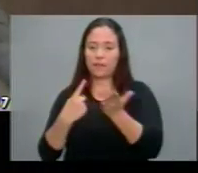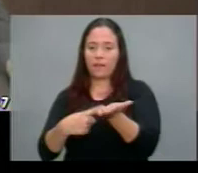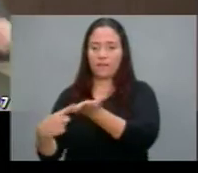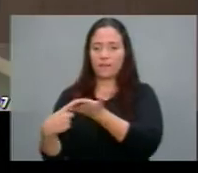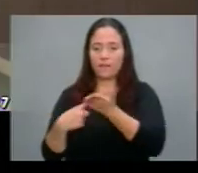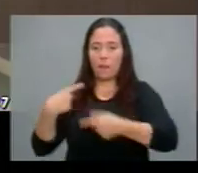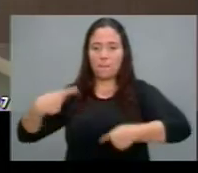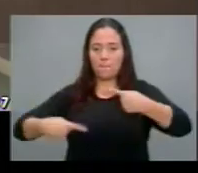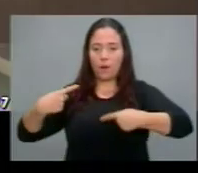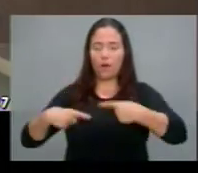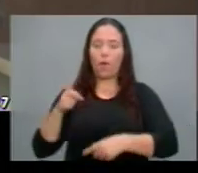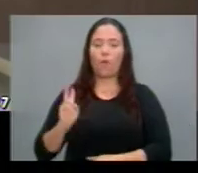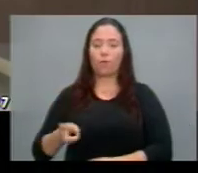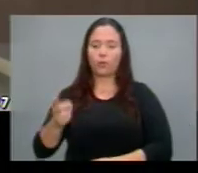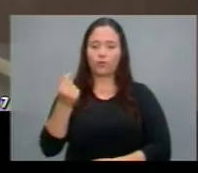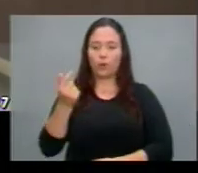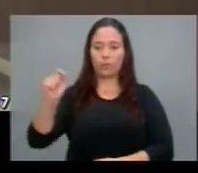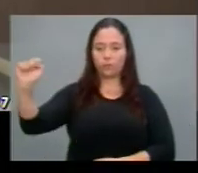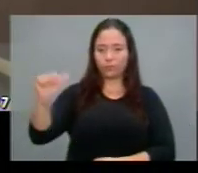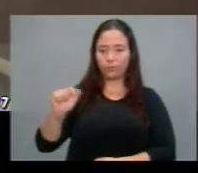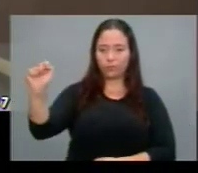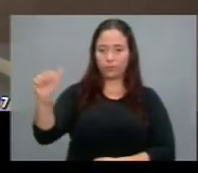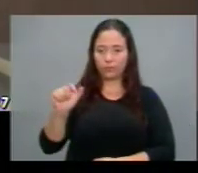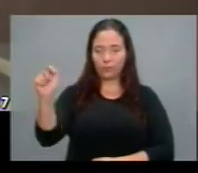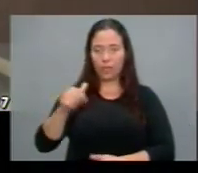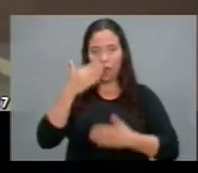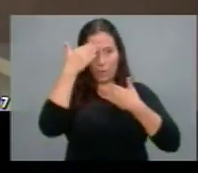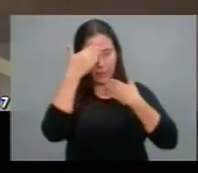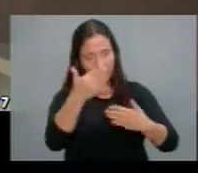políticas e manter determinados agrupamentos no poder muito obrigado obrigado